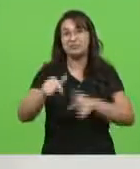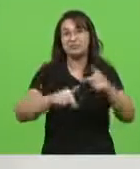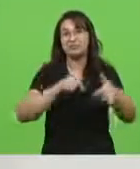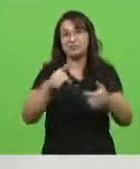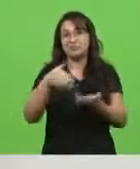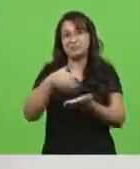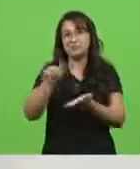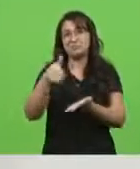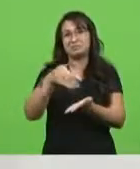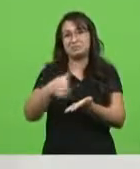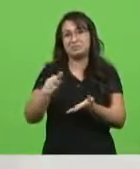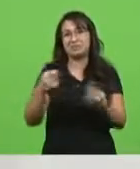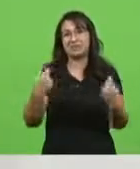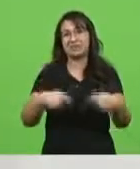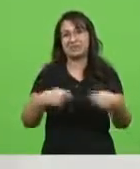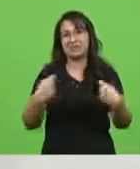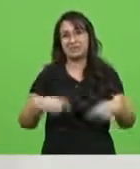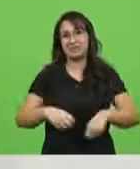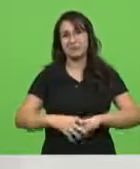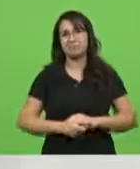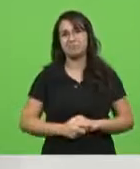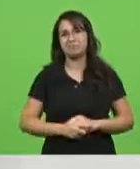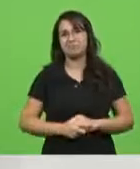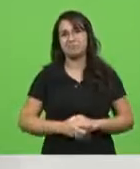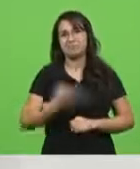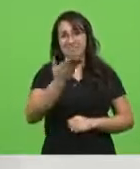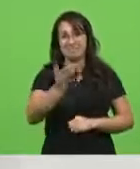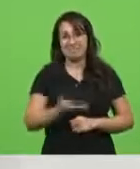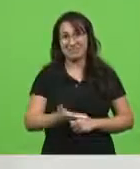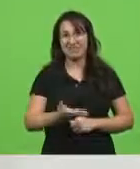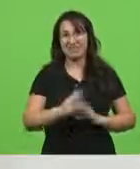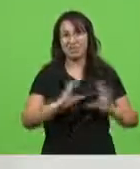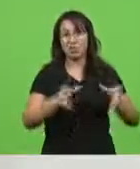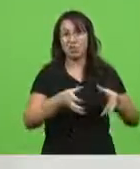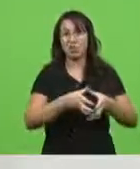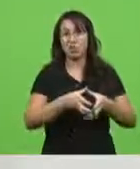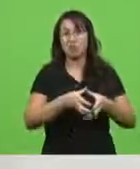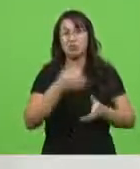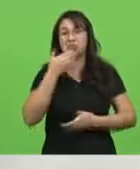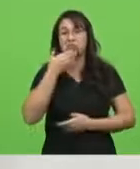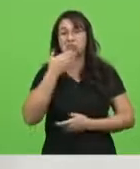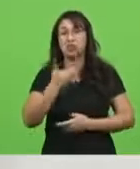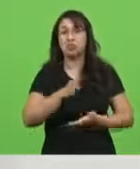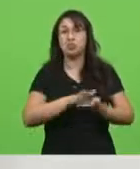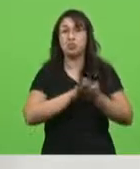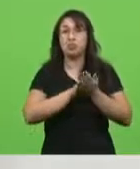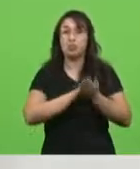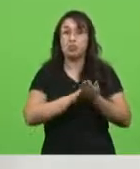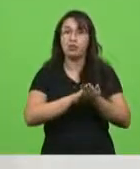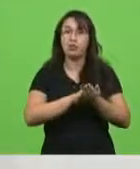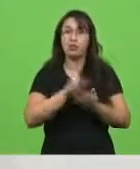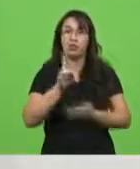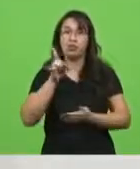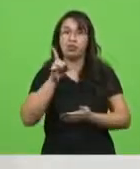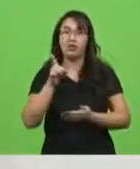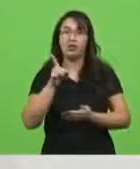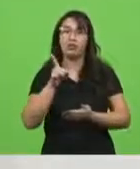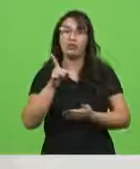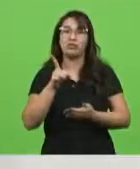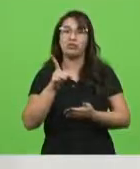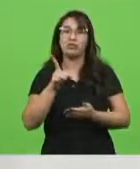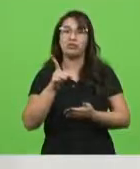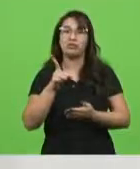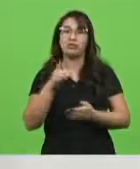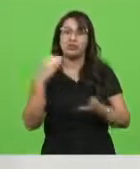Esse aqui é o pessoal que está pedindo, pelo amor de Deus, para o governo mandar um projeto para cá,